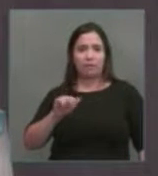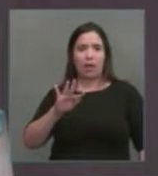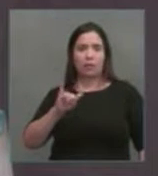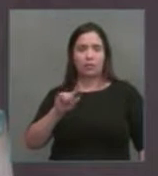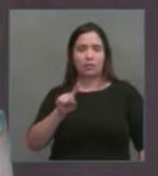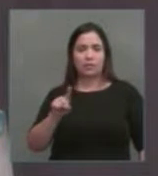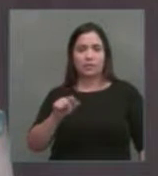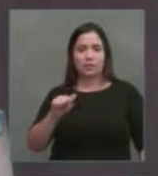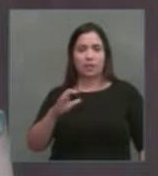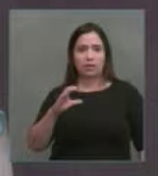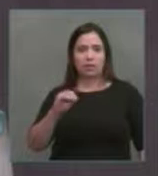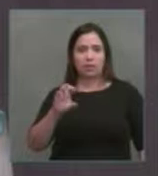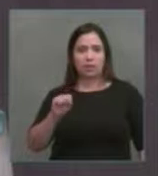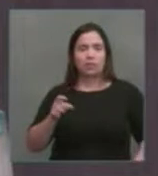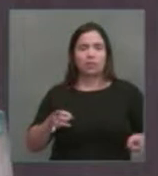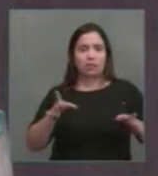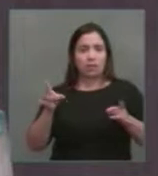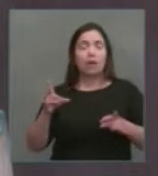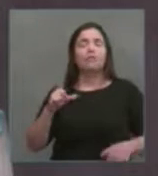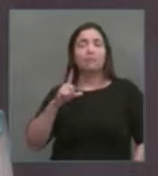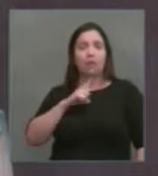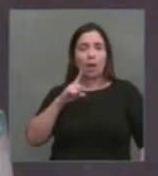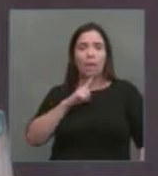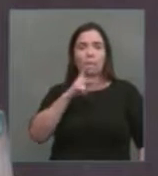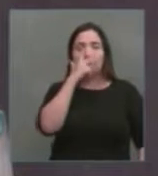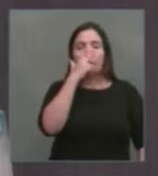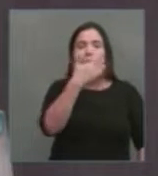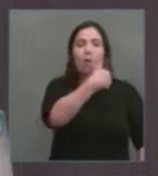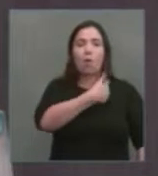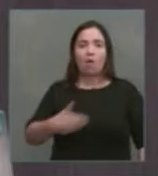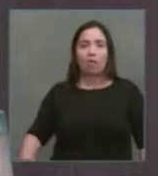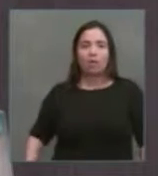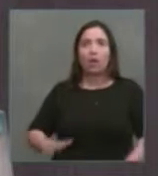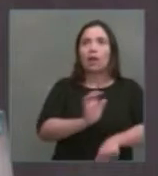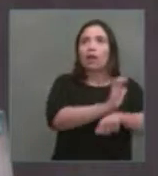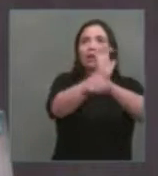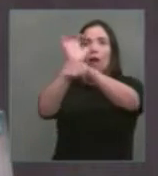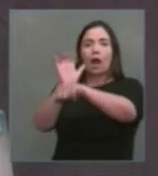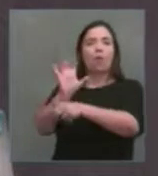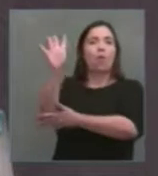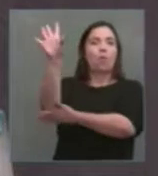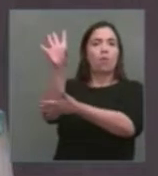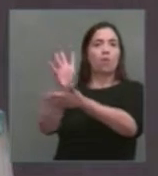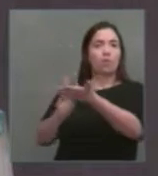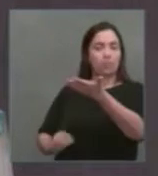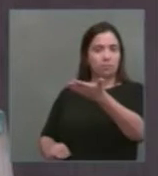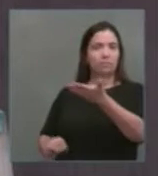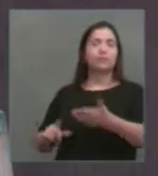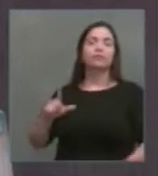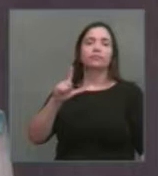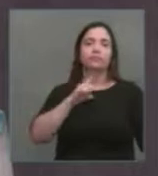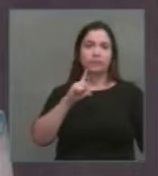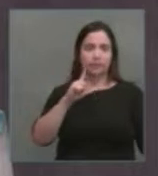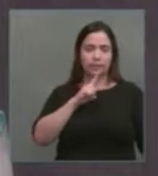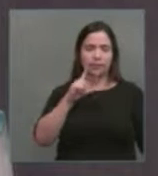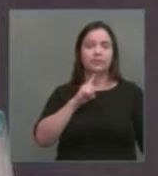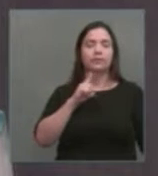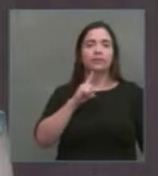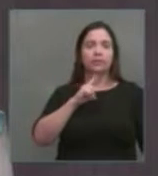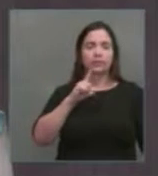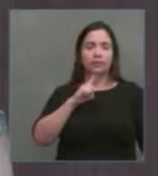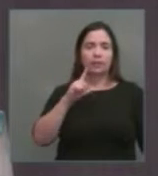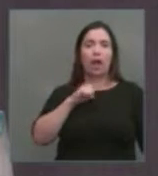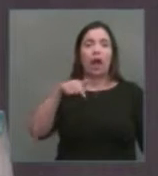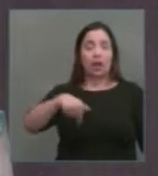nos governos estaduais. A mesma agenda parece querer ser reproduzida aqui